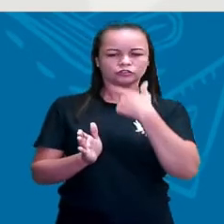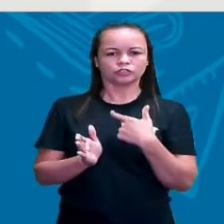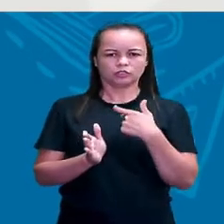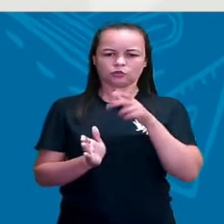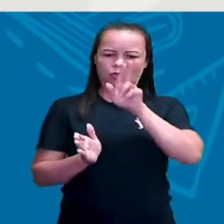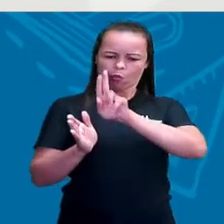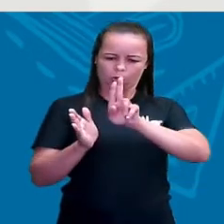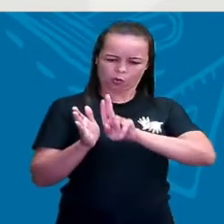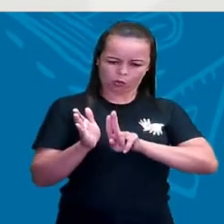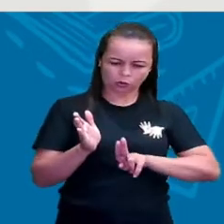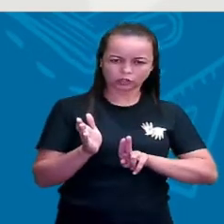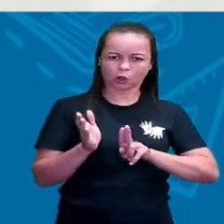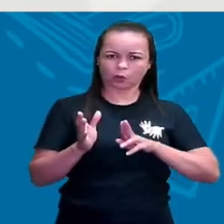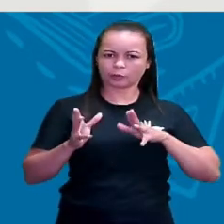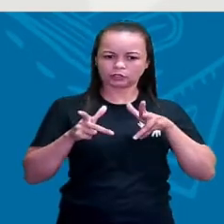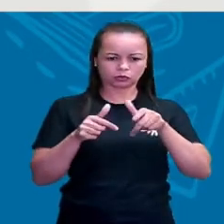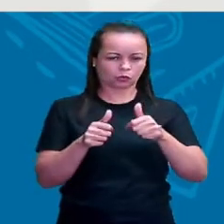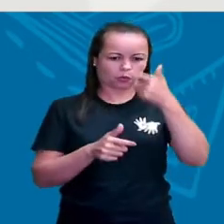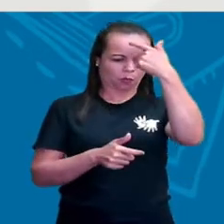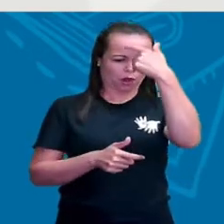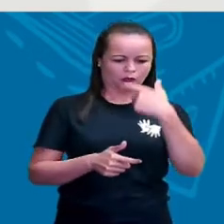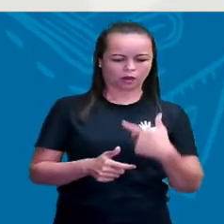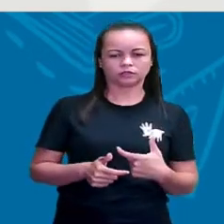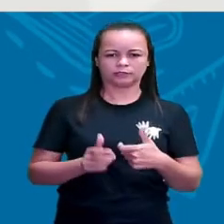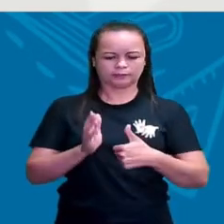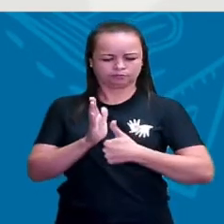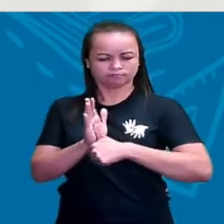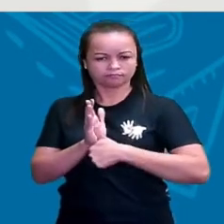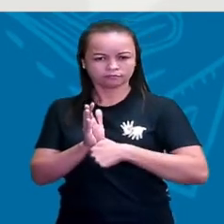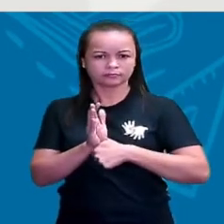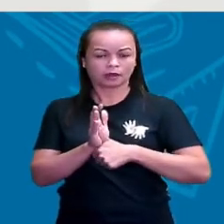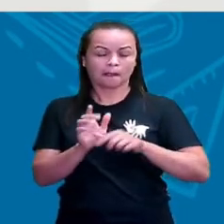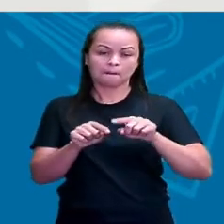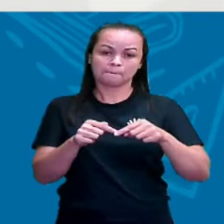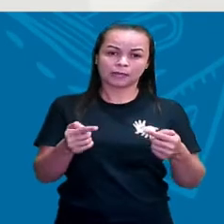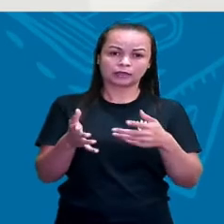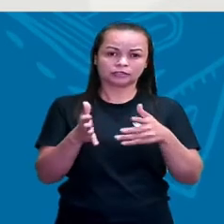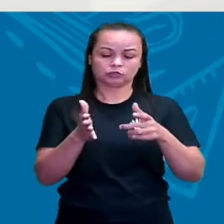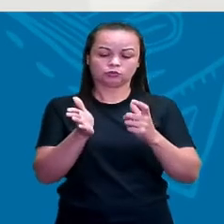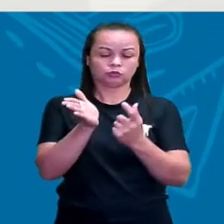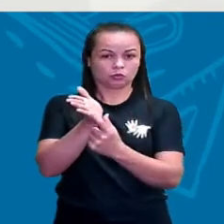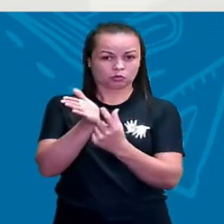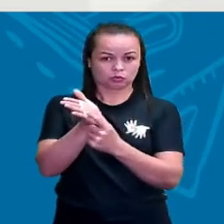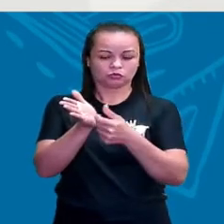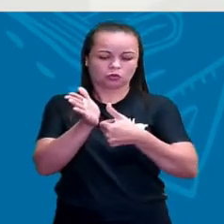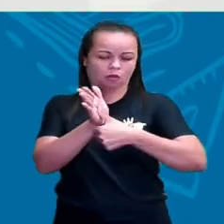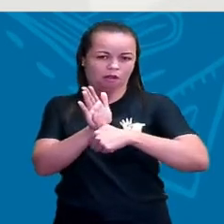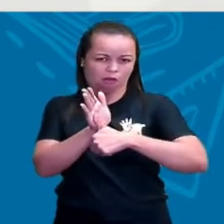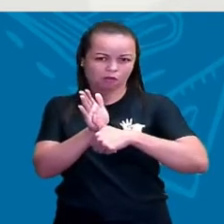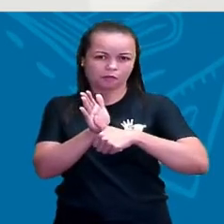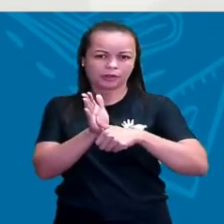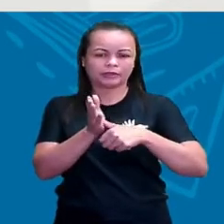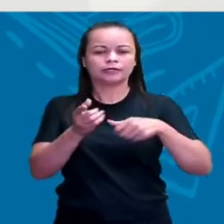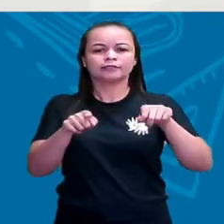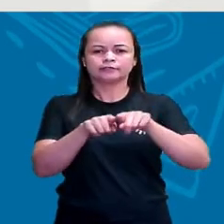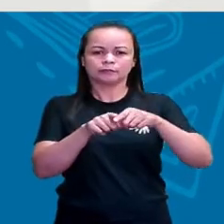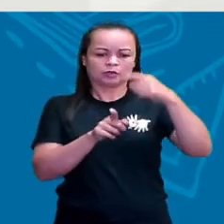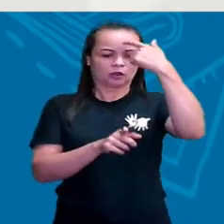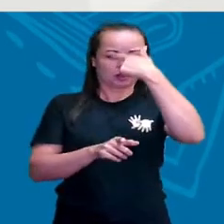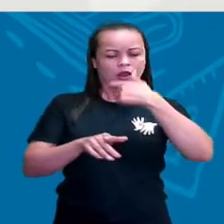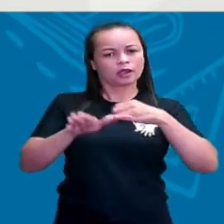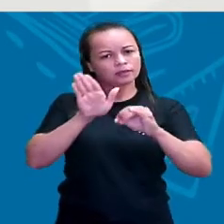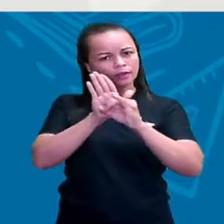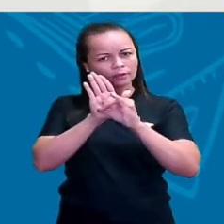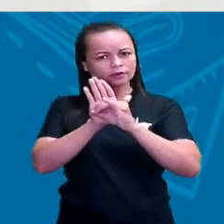somos, aquela identidade, né? Mas, além daquela identidade do documento, né? Nós também temos a nossa identidade